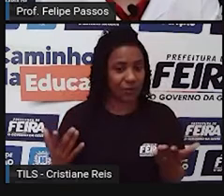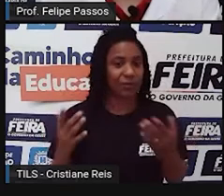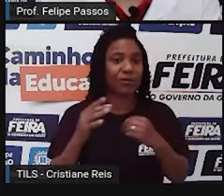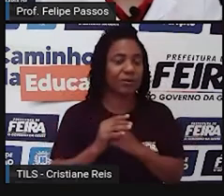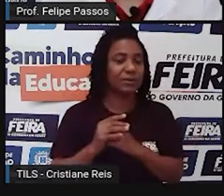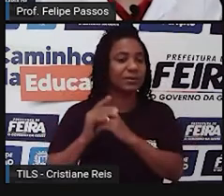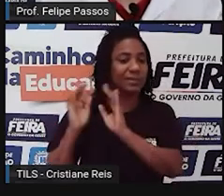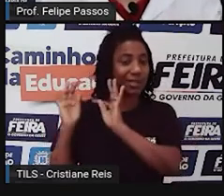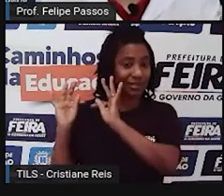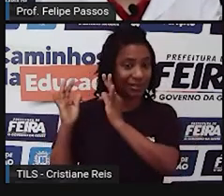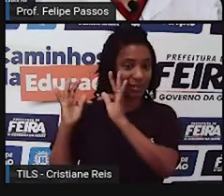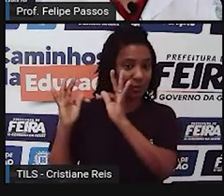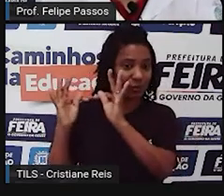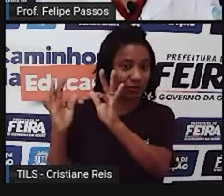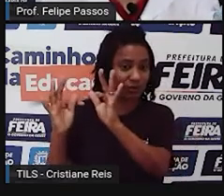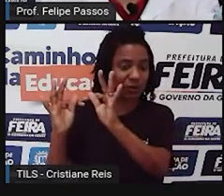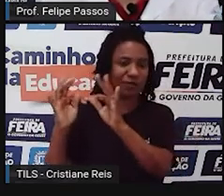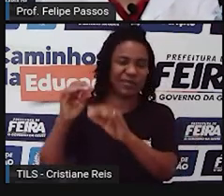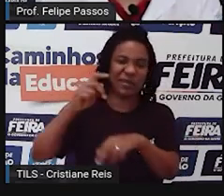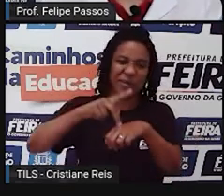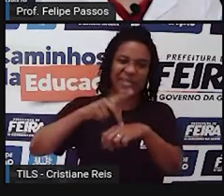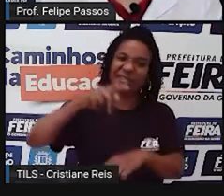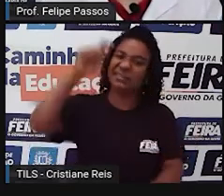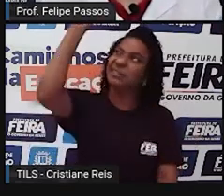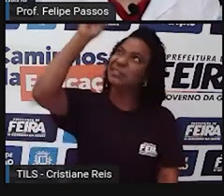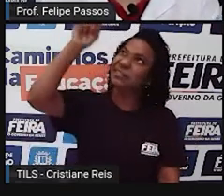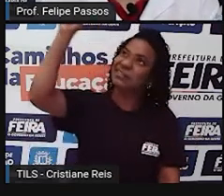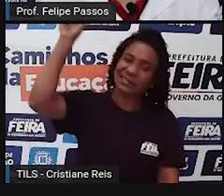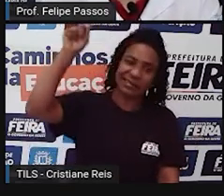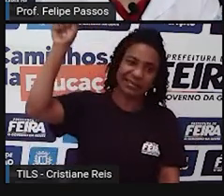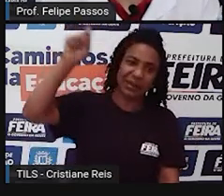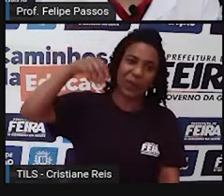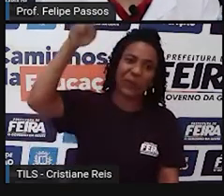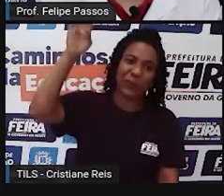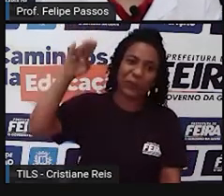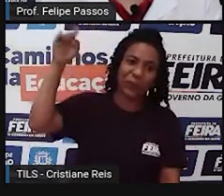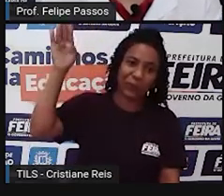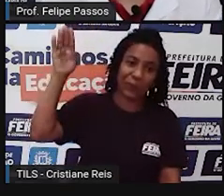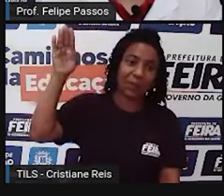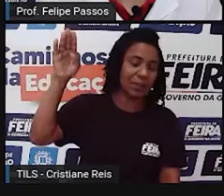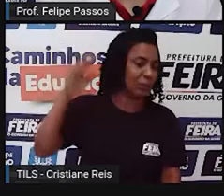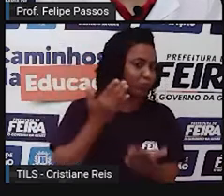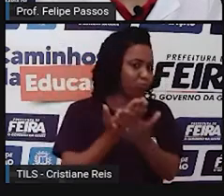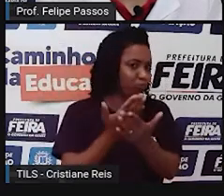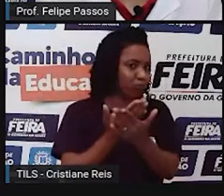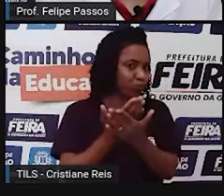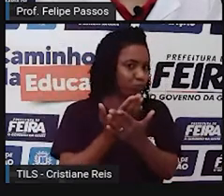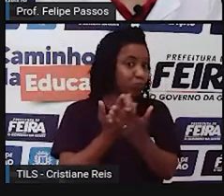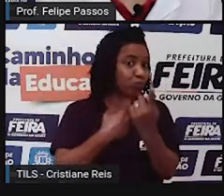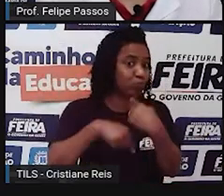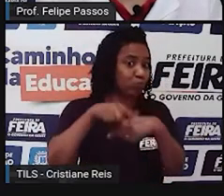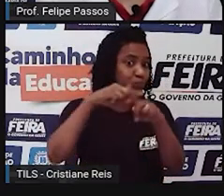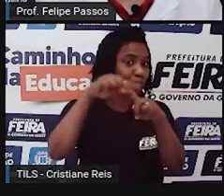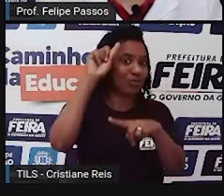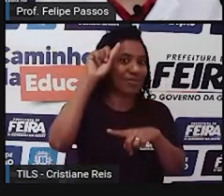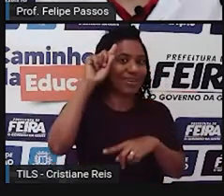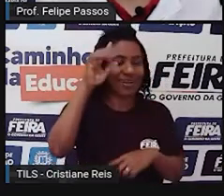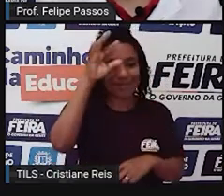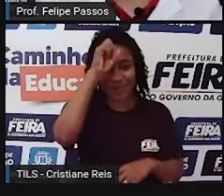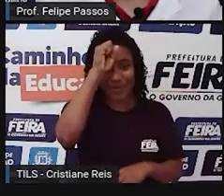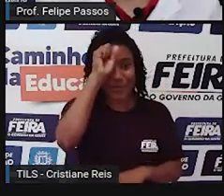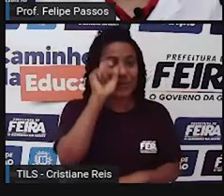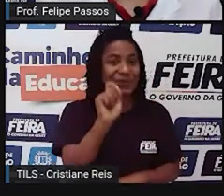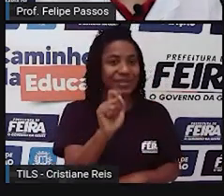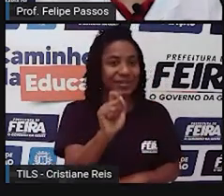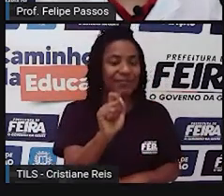O pensar, o estudar sobre o problema, o estudar a técnica e aí a gente descobriu que se a gente colocar